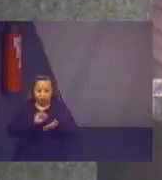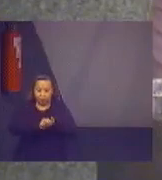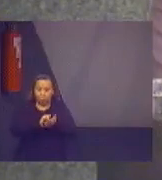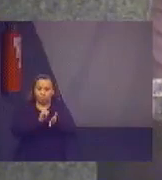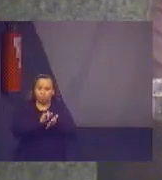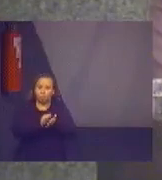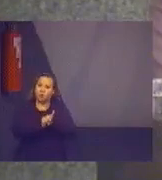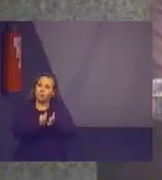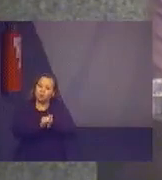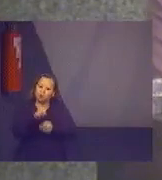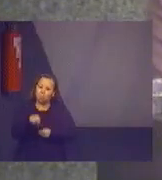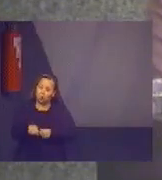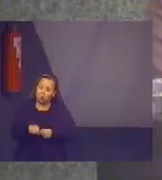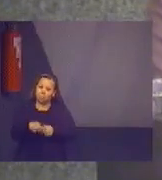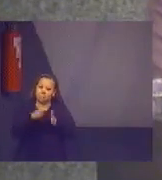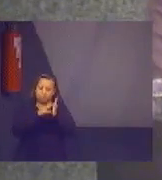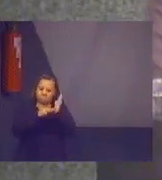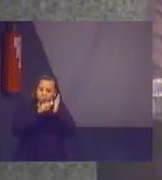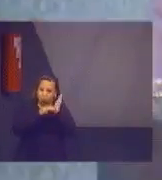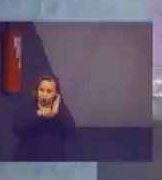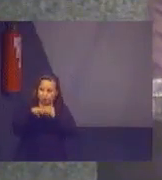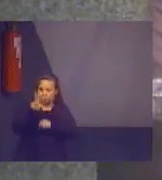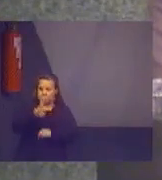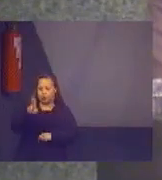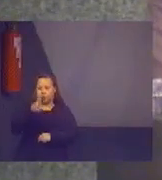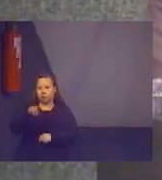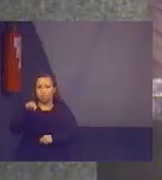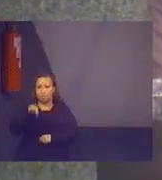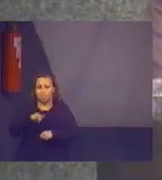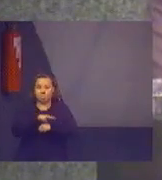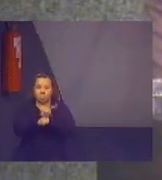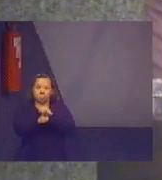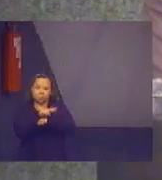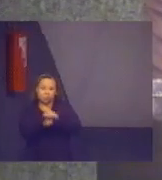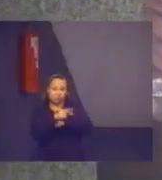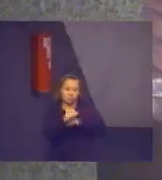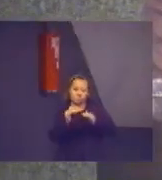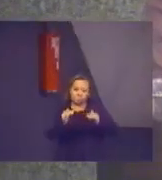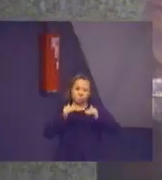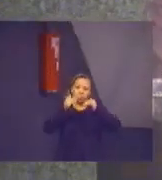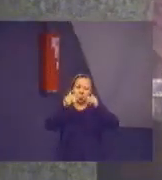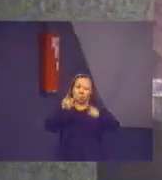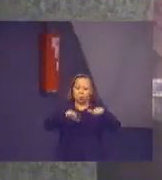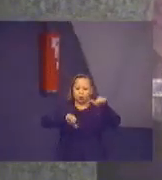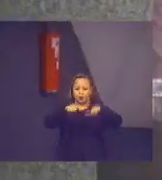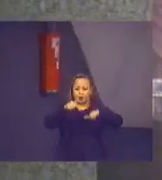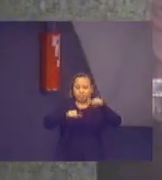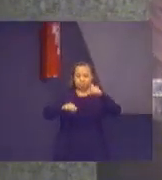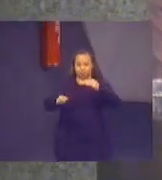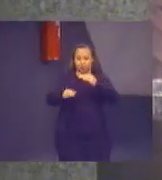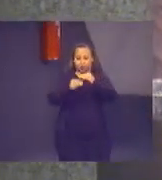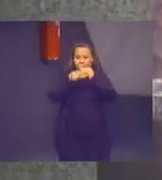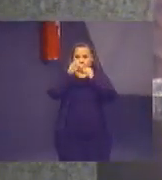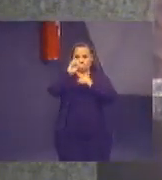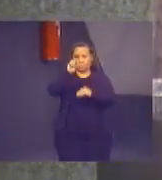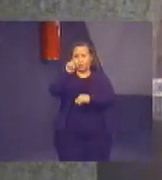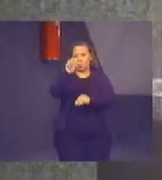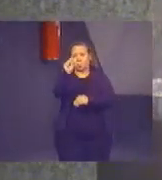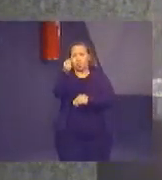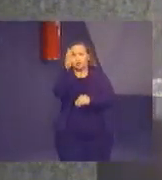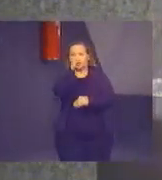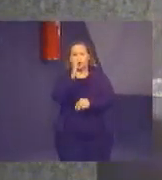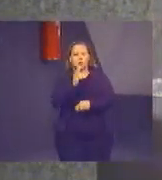metodologia para ser utilizada nessa auditoria piloto de avaliação da implementação dos ODS no Brasil.